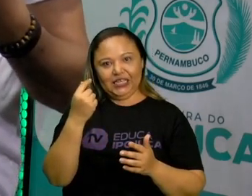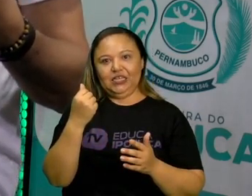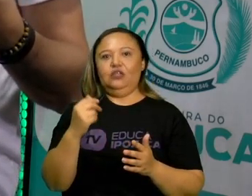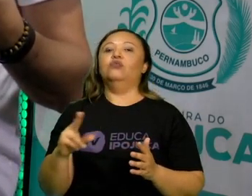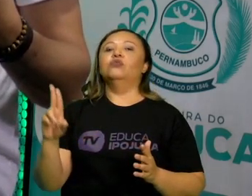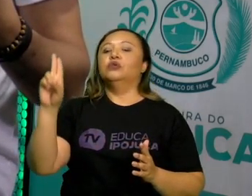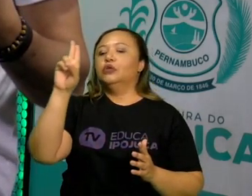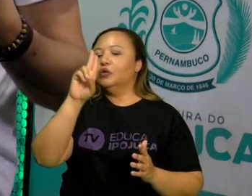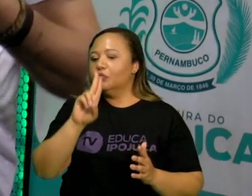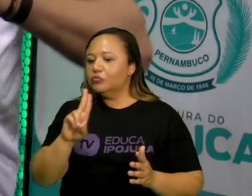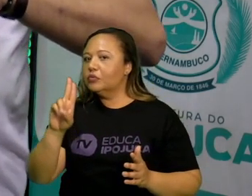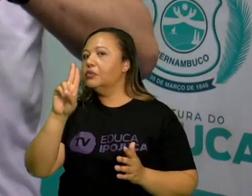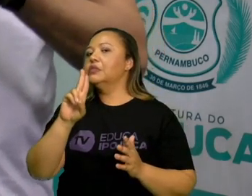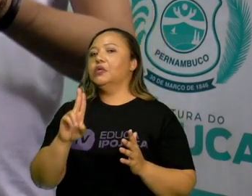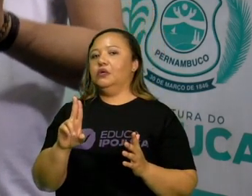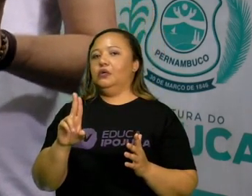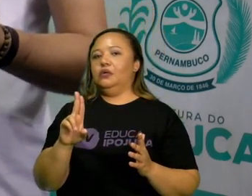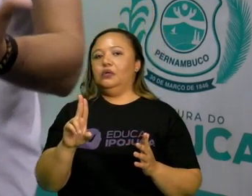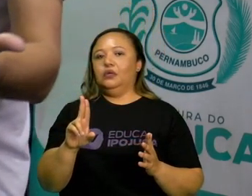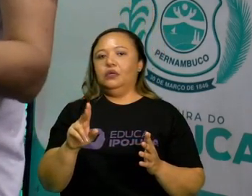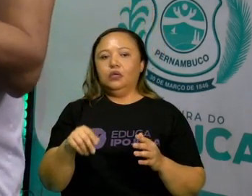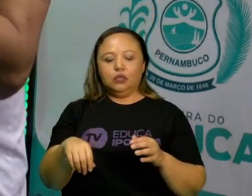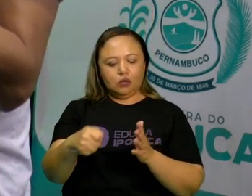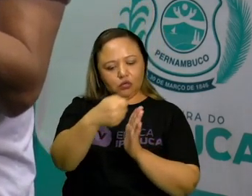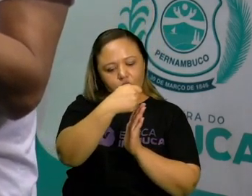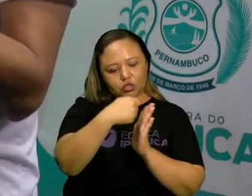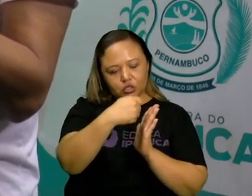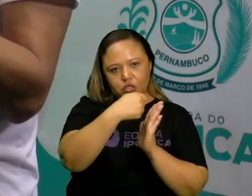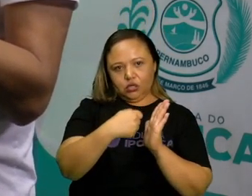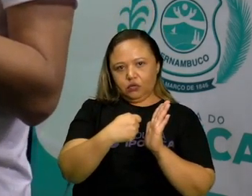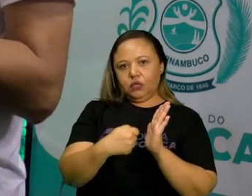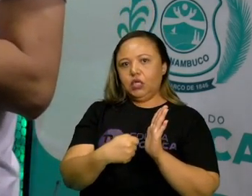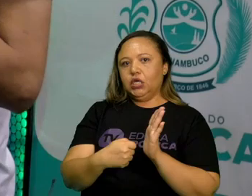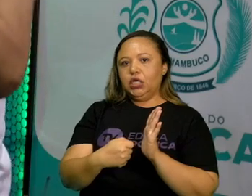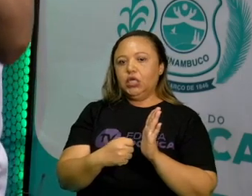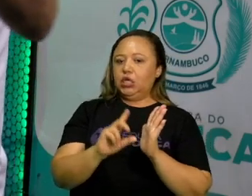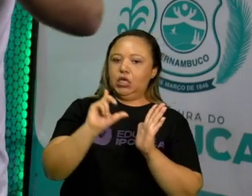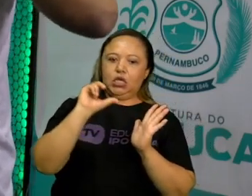gente tem muito pouco, né? Então, você escreve o projeto, submete a um edital,